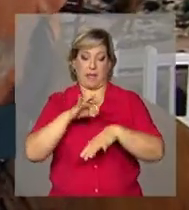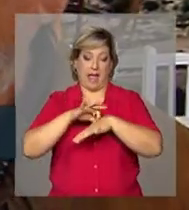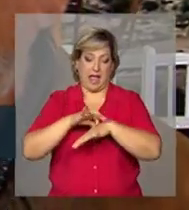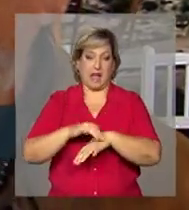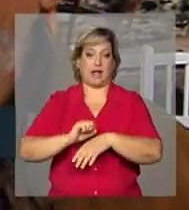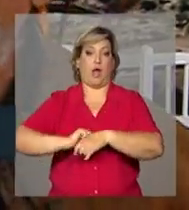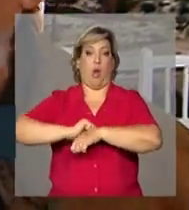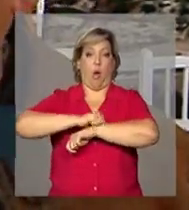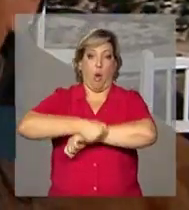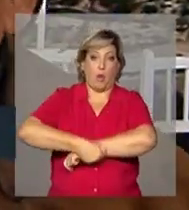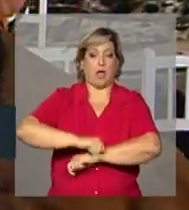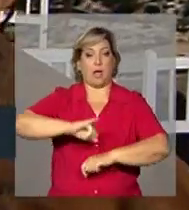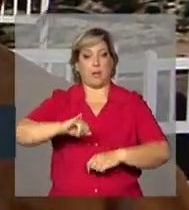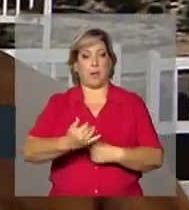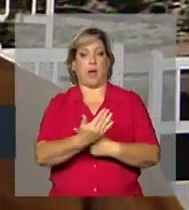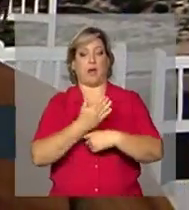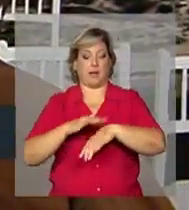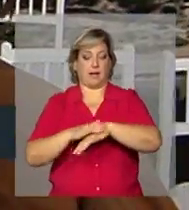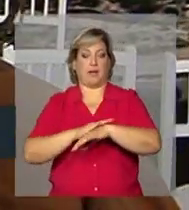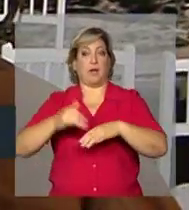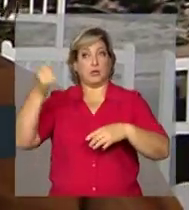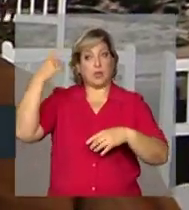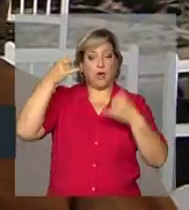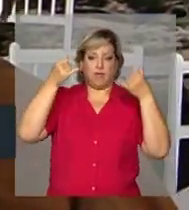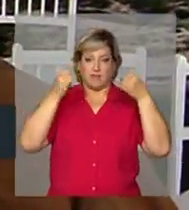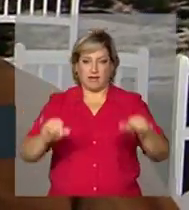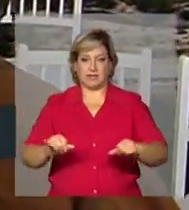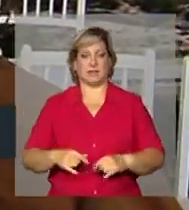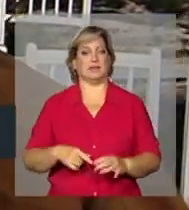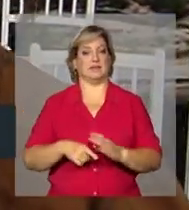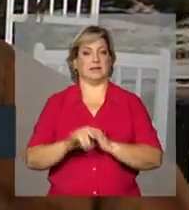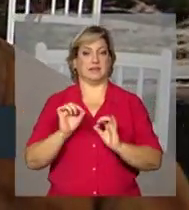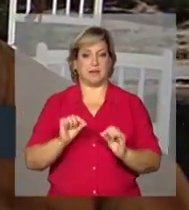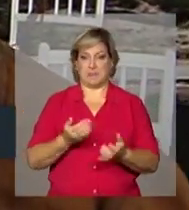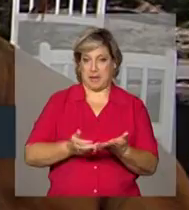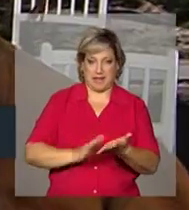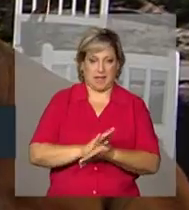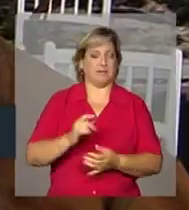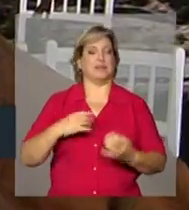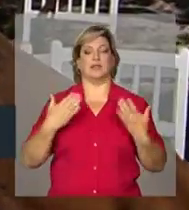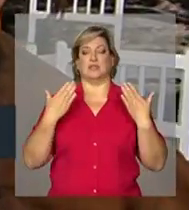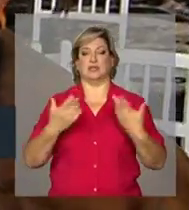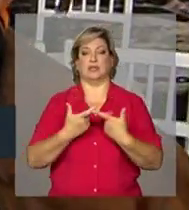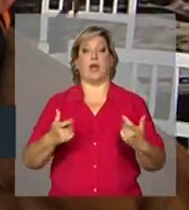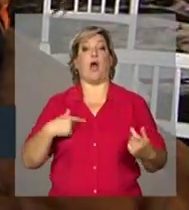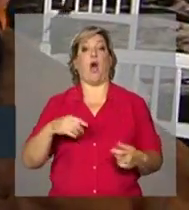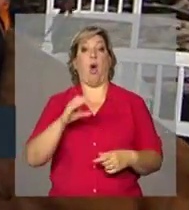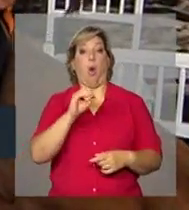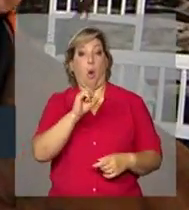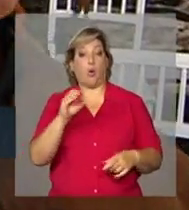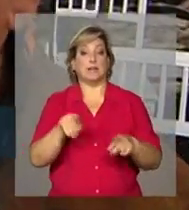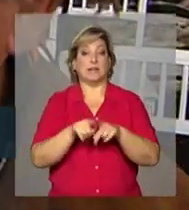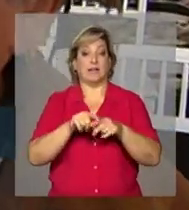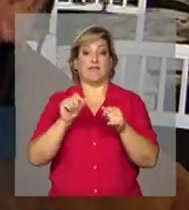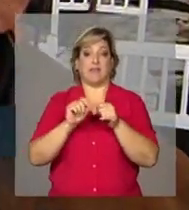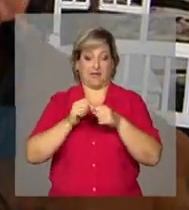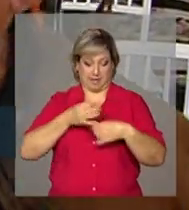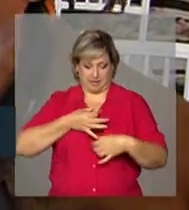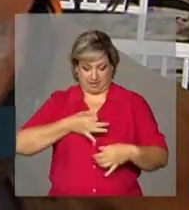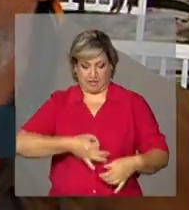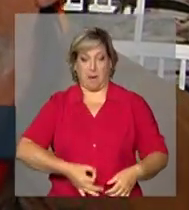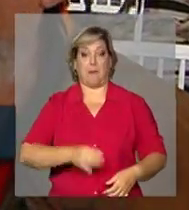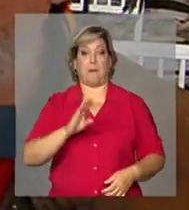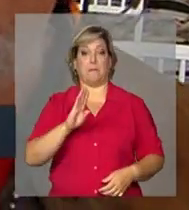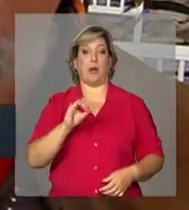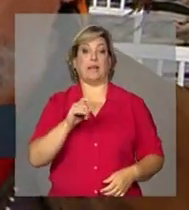para proteger a nossa pele. Nada se desperdiça para o sertanejo. Graças a Deus. Até o osso ainda leva para fazer o botão usando essa roupa.